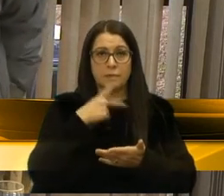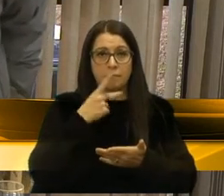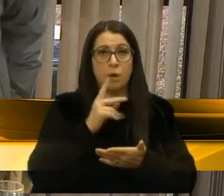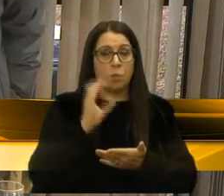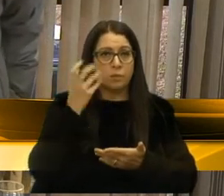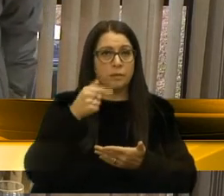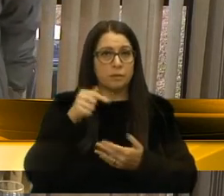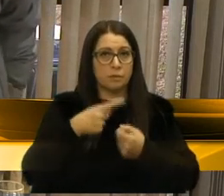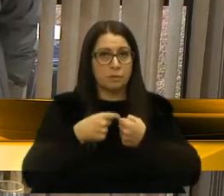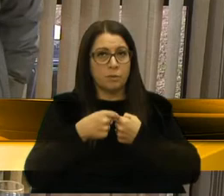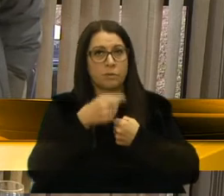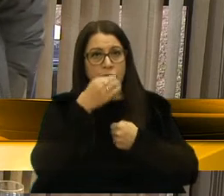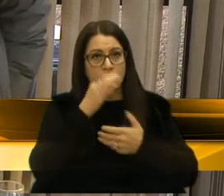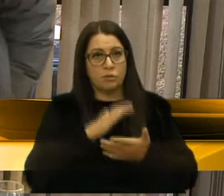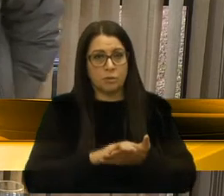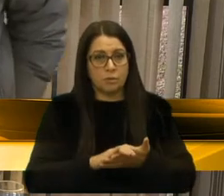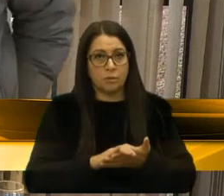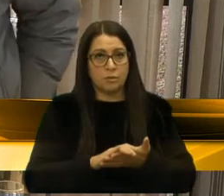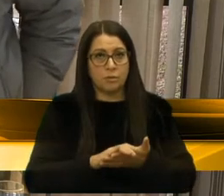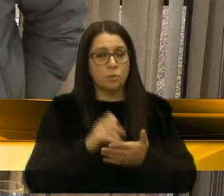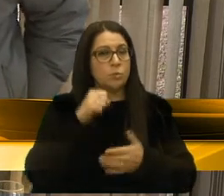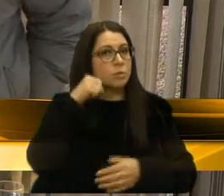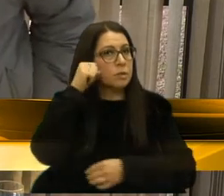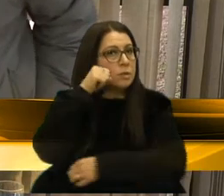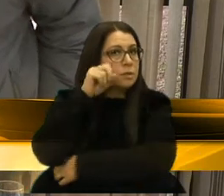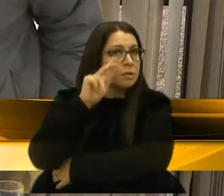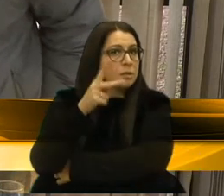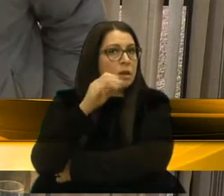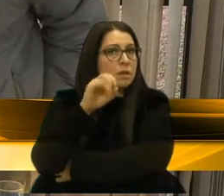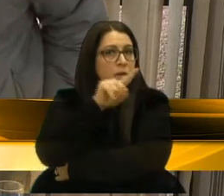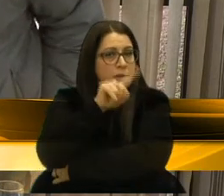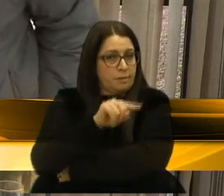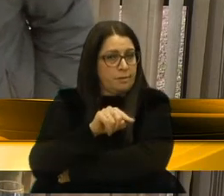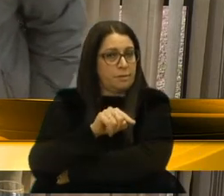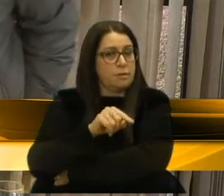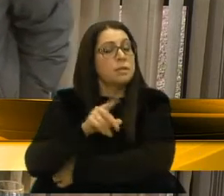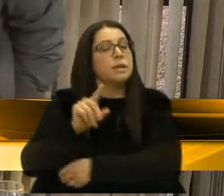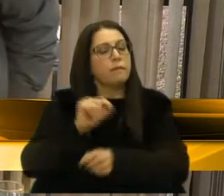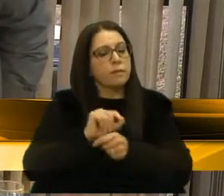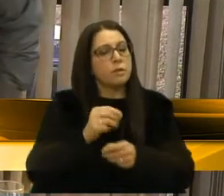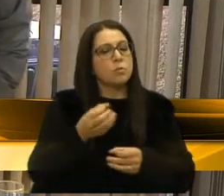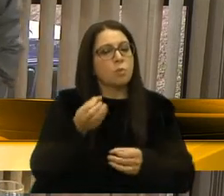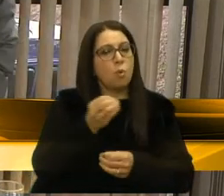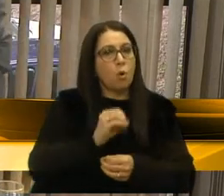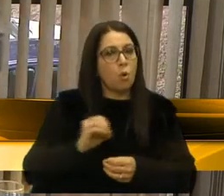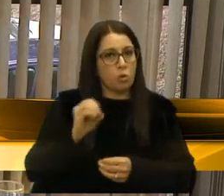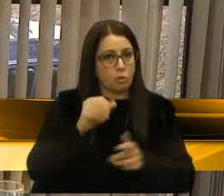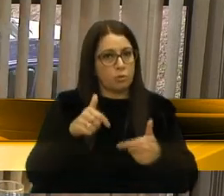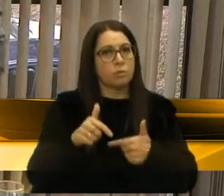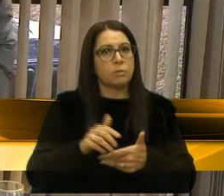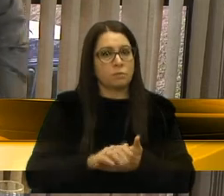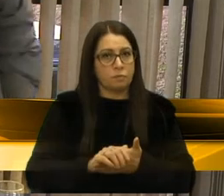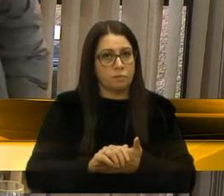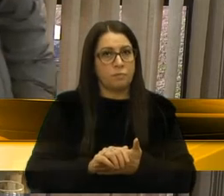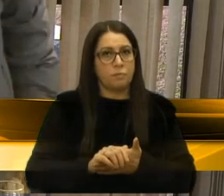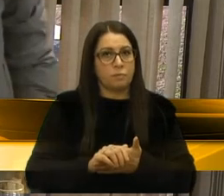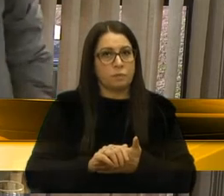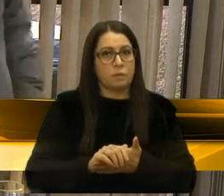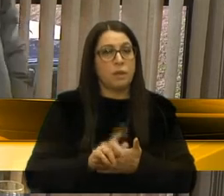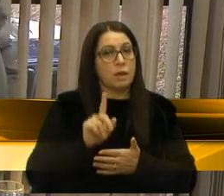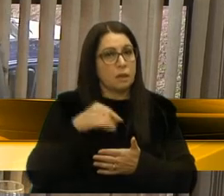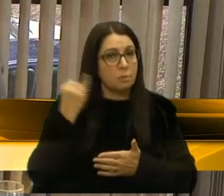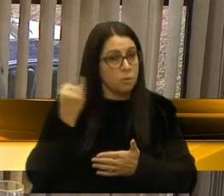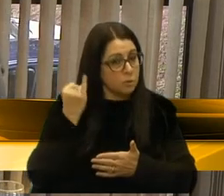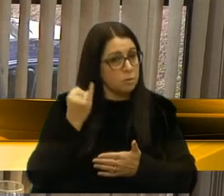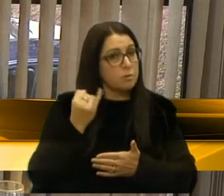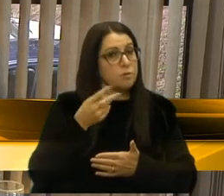o nosso município de Caxias do Sul o senador Raiz. Ele vem fazendo um belo de um trabalho, e é importante